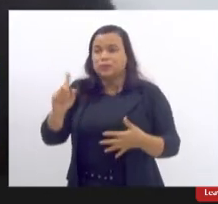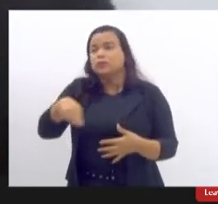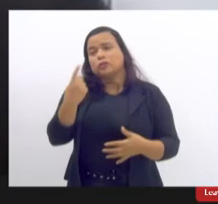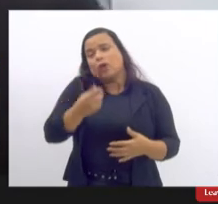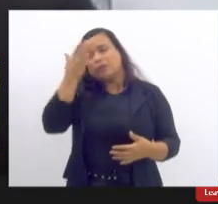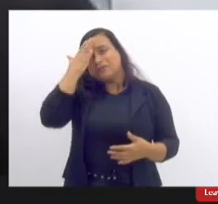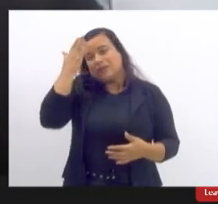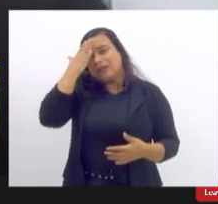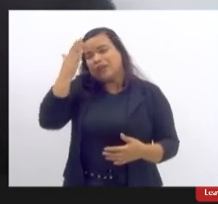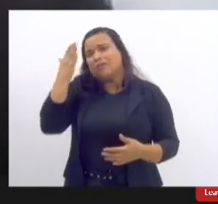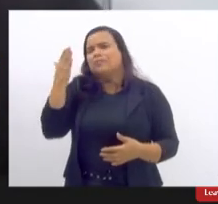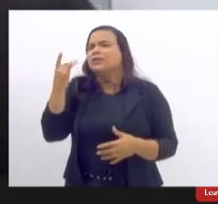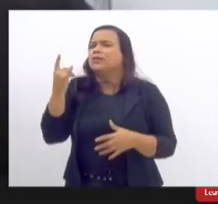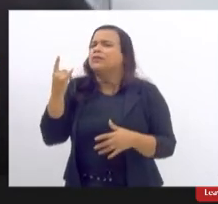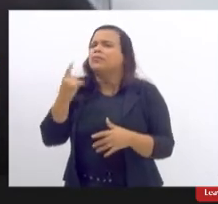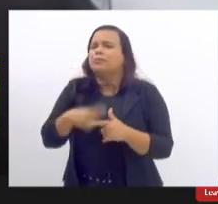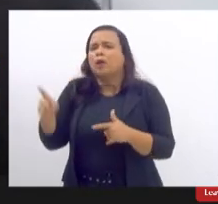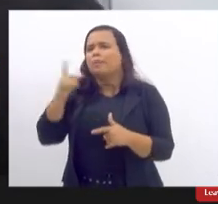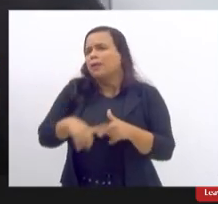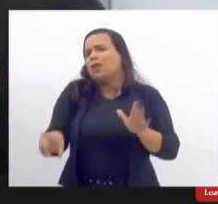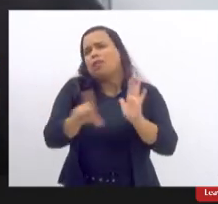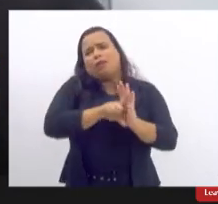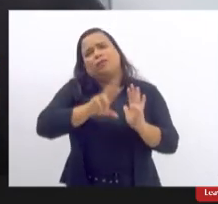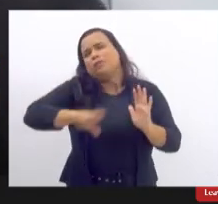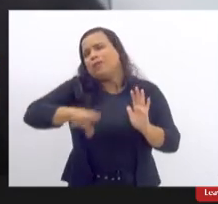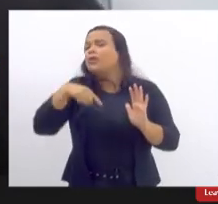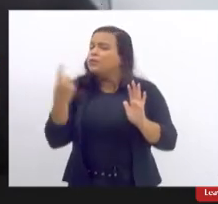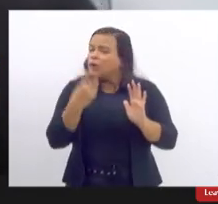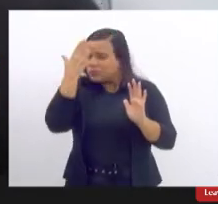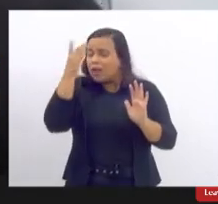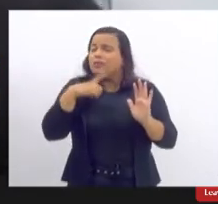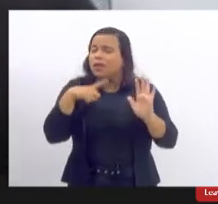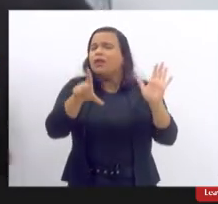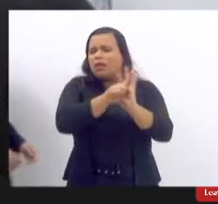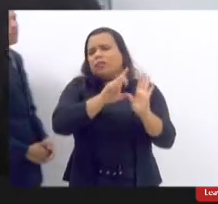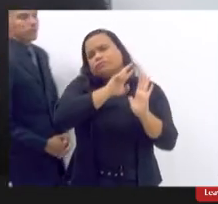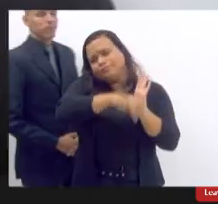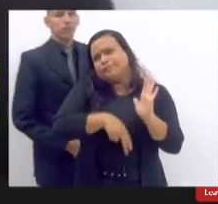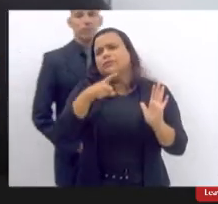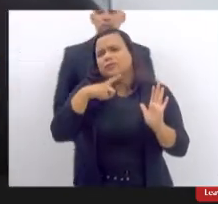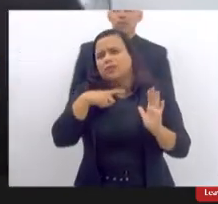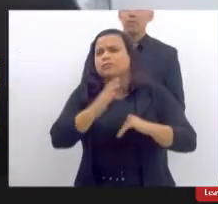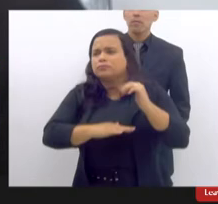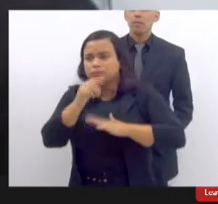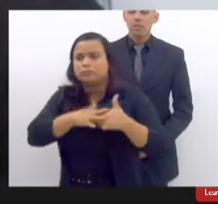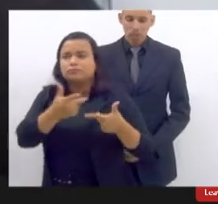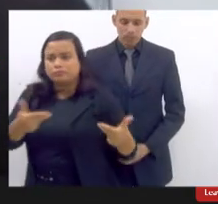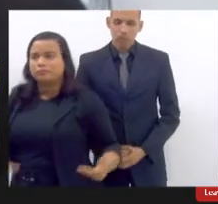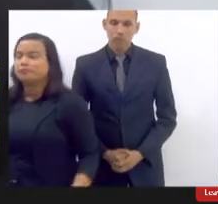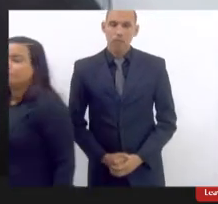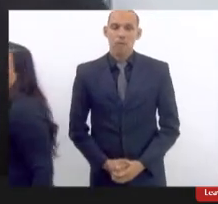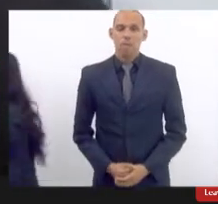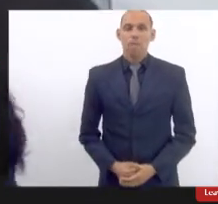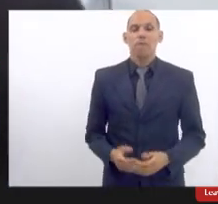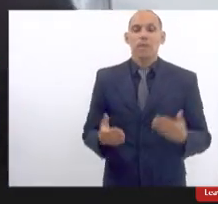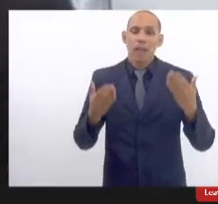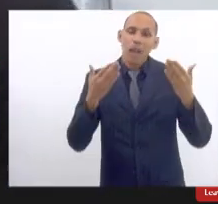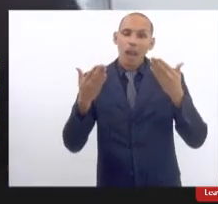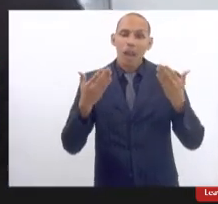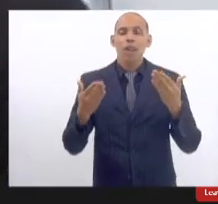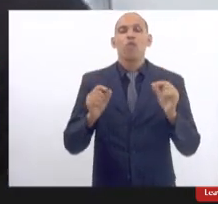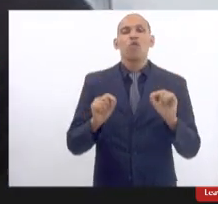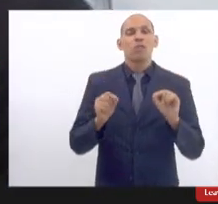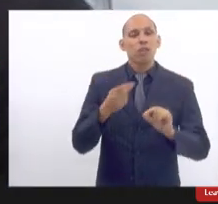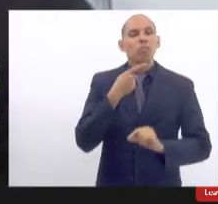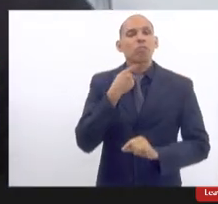problema de lei nós temos muitas leis e deputadas e deputadas extremamente competentes para atender o anseio